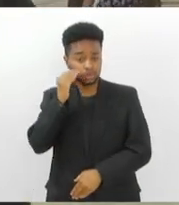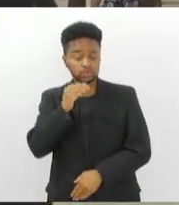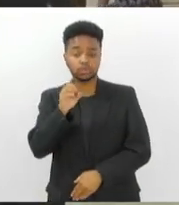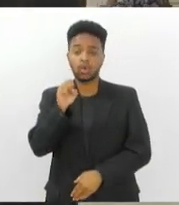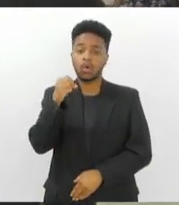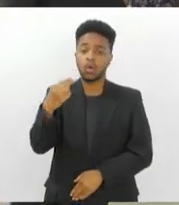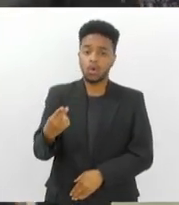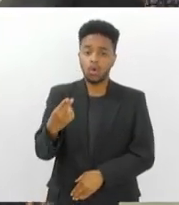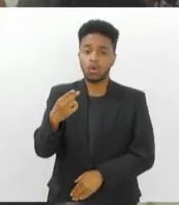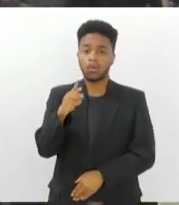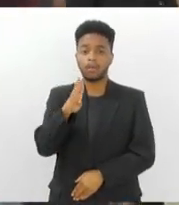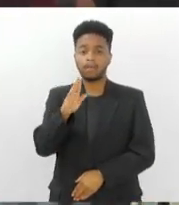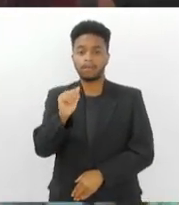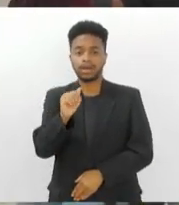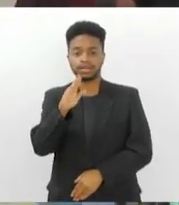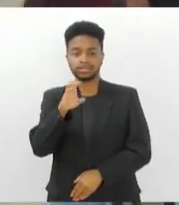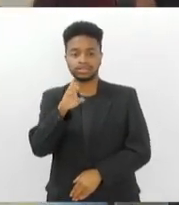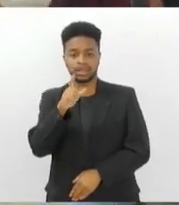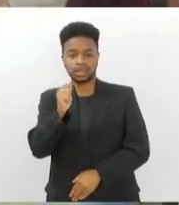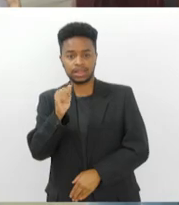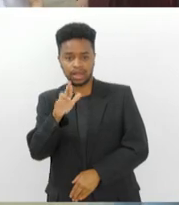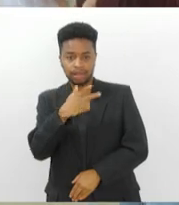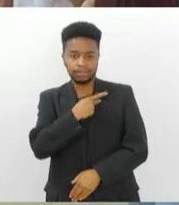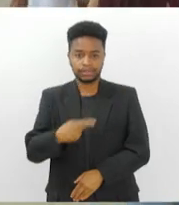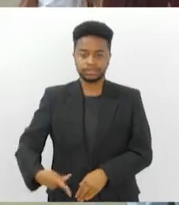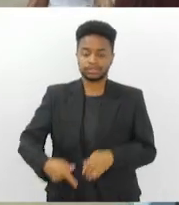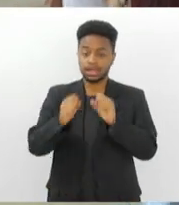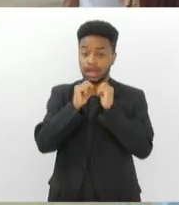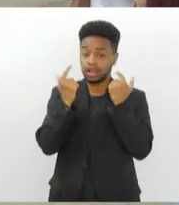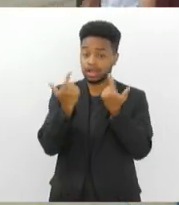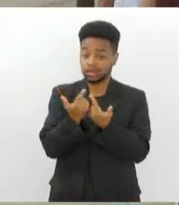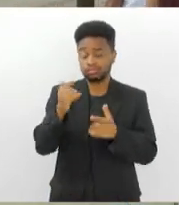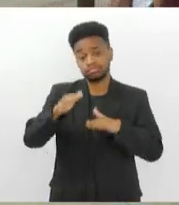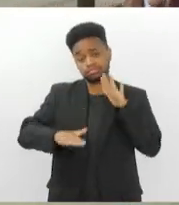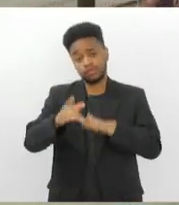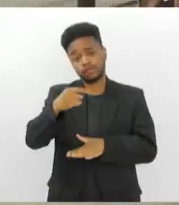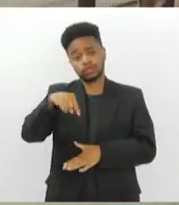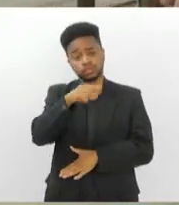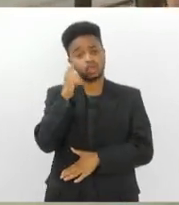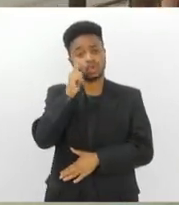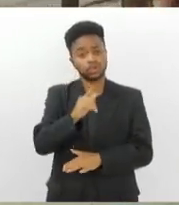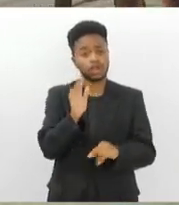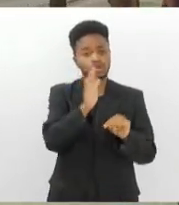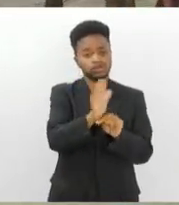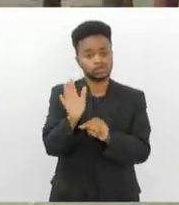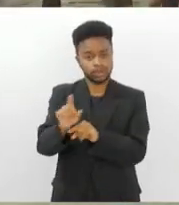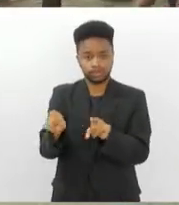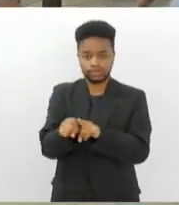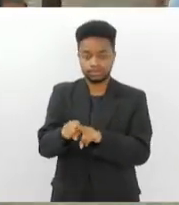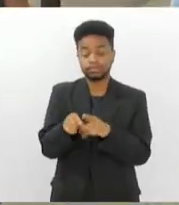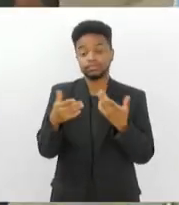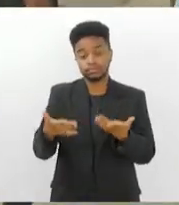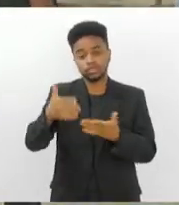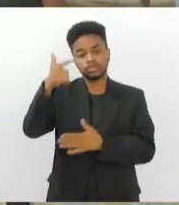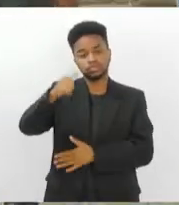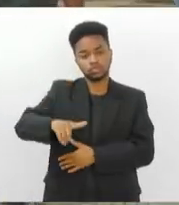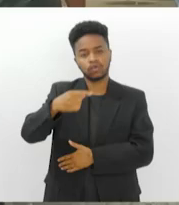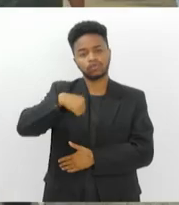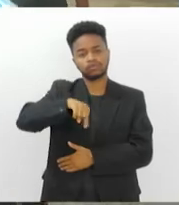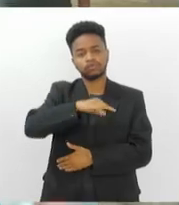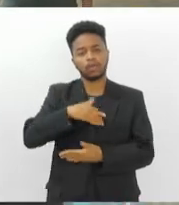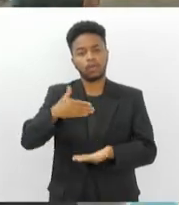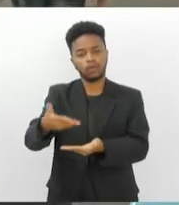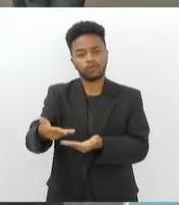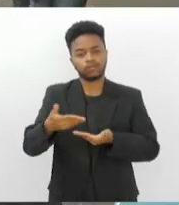sabe também o Rodrigo Barcelá, nosso presidente da Assembleia, quem sabe vocês não conseguem ajudar a gente. E, mais uma vez, estão todos convidados.